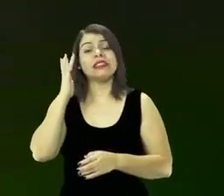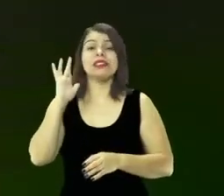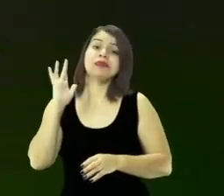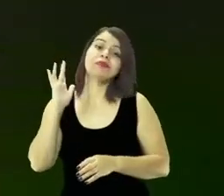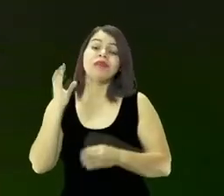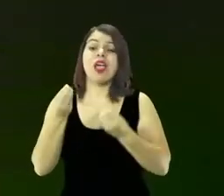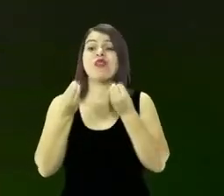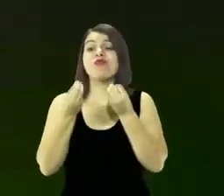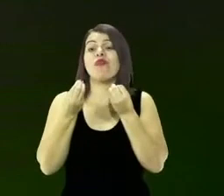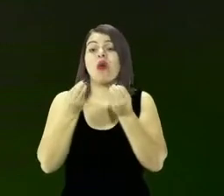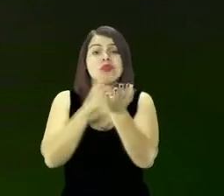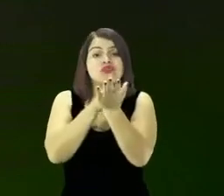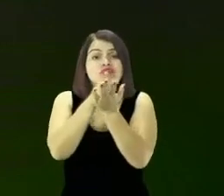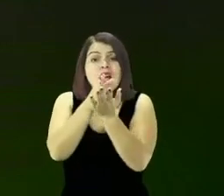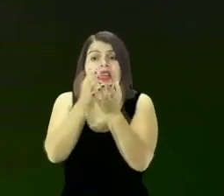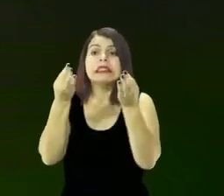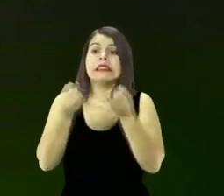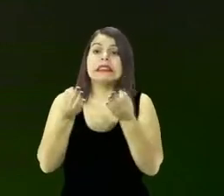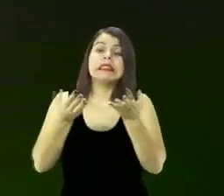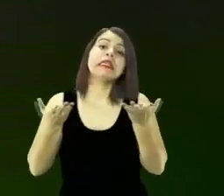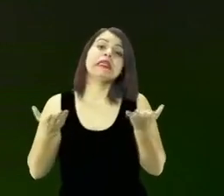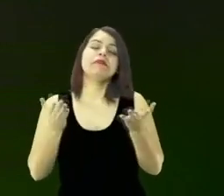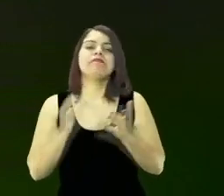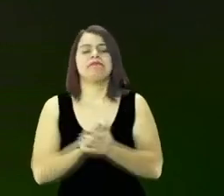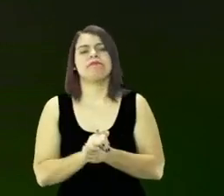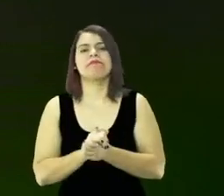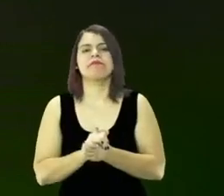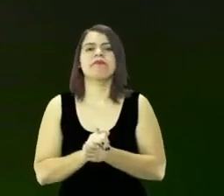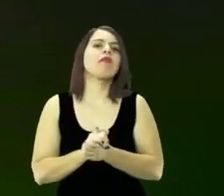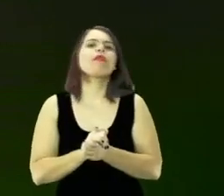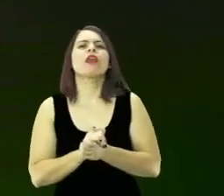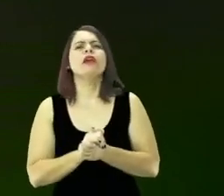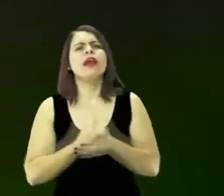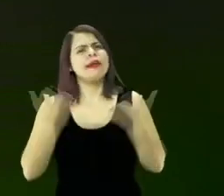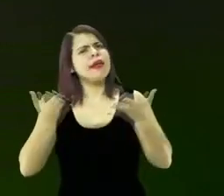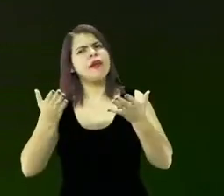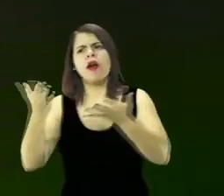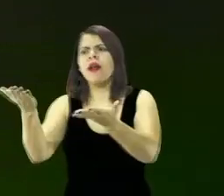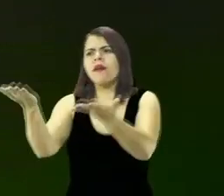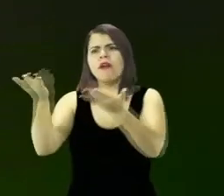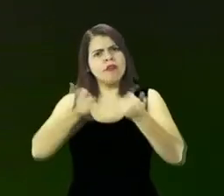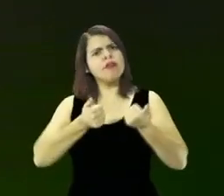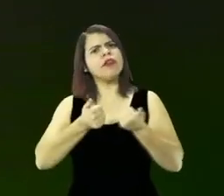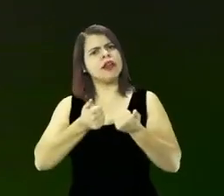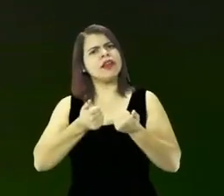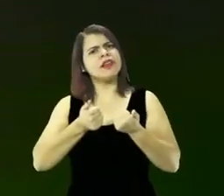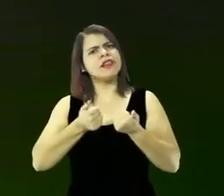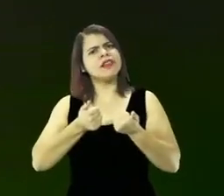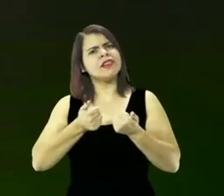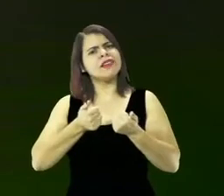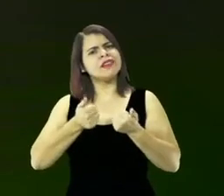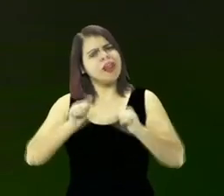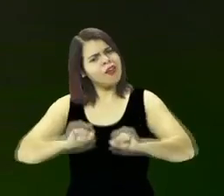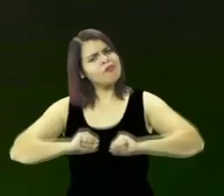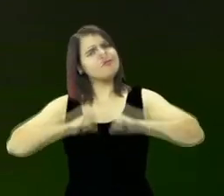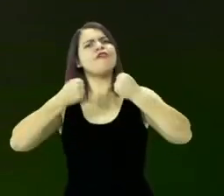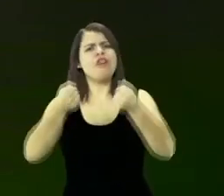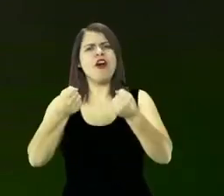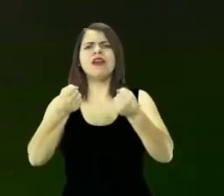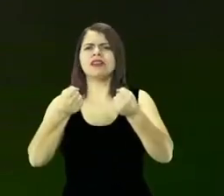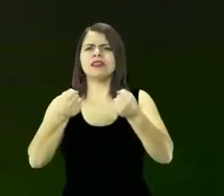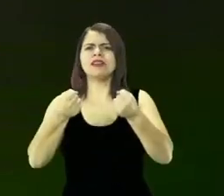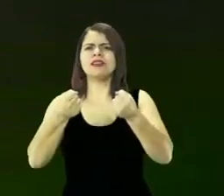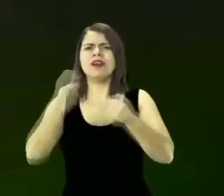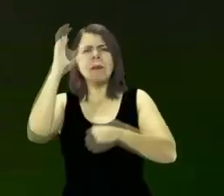errando porque não conhece. Esse é o primeiro nível e o convite é saia desse nível hoje em nome de Jesus. Quero convidar